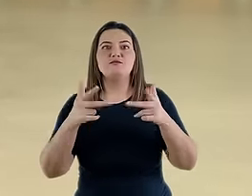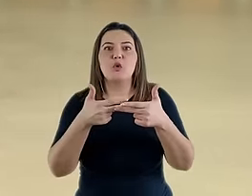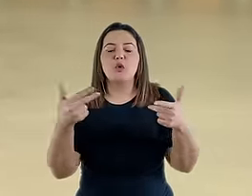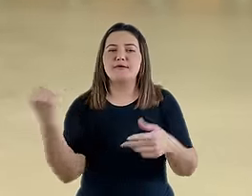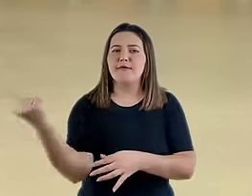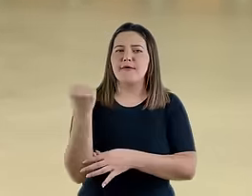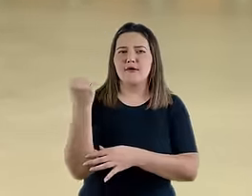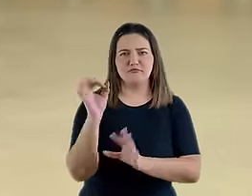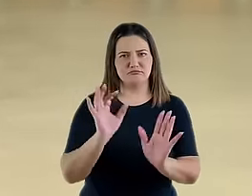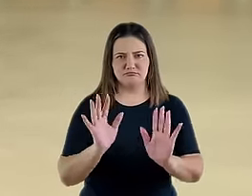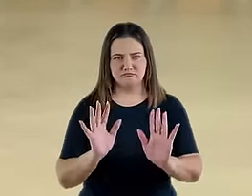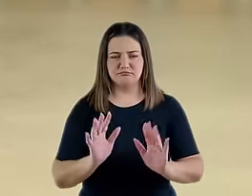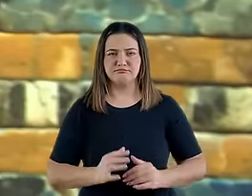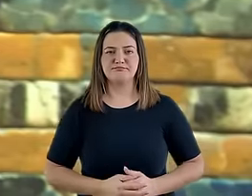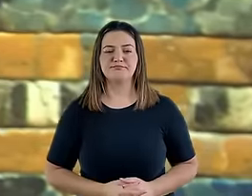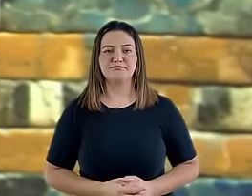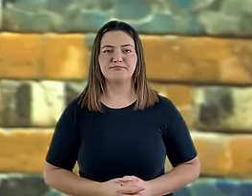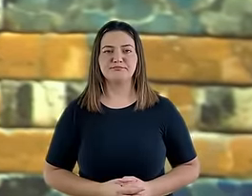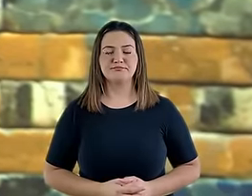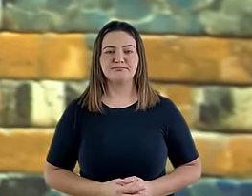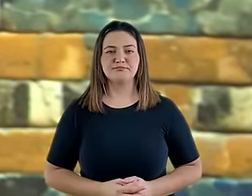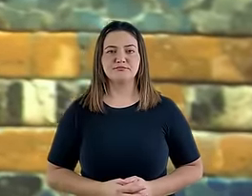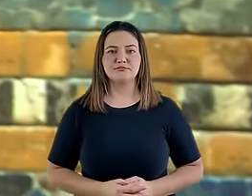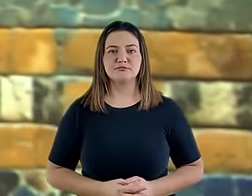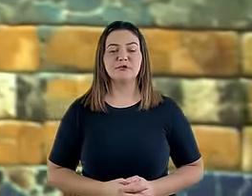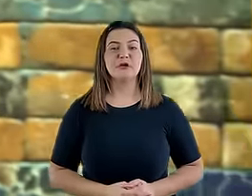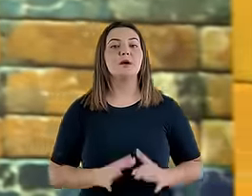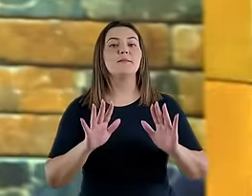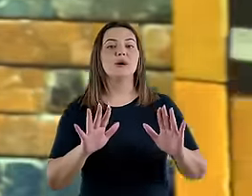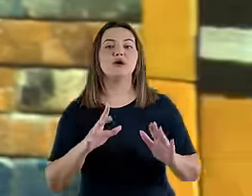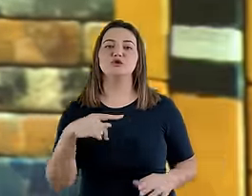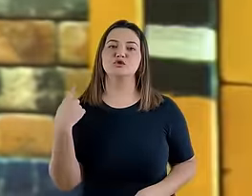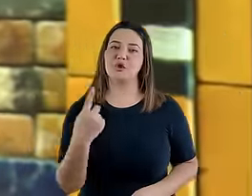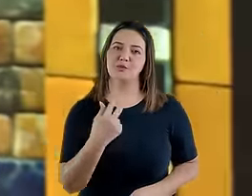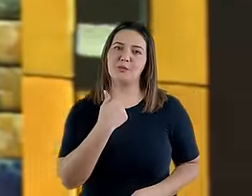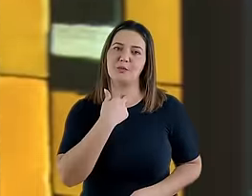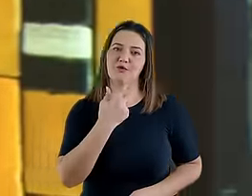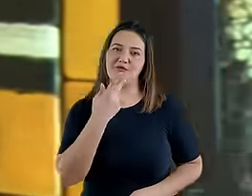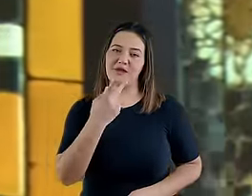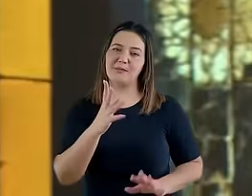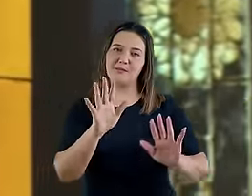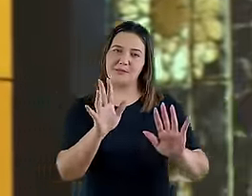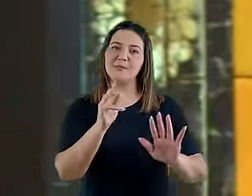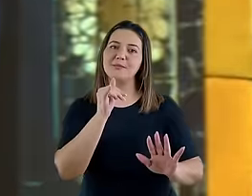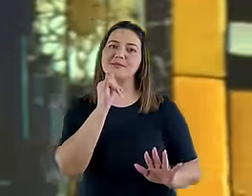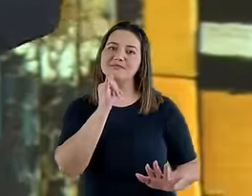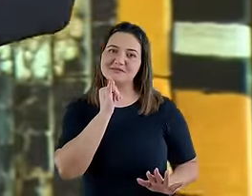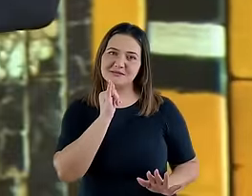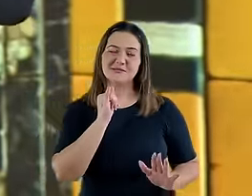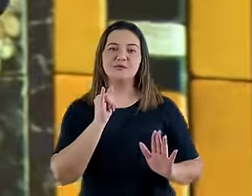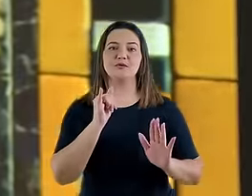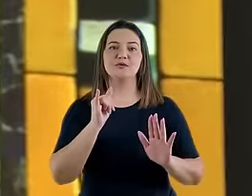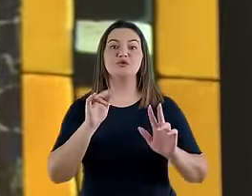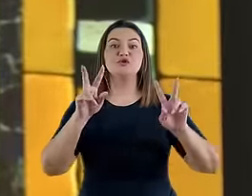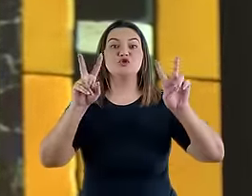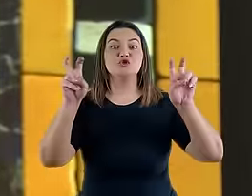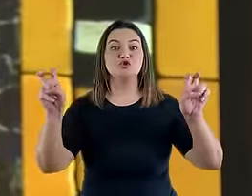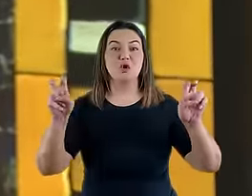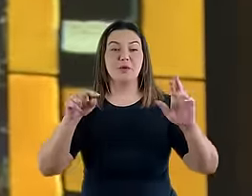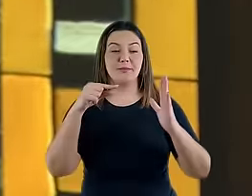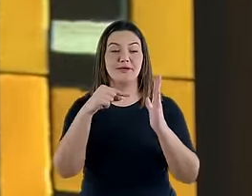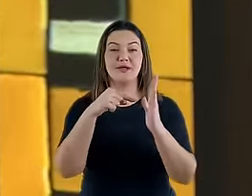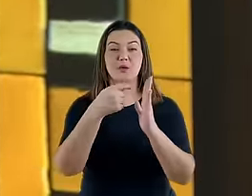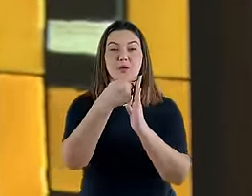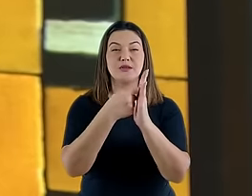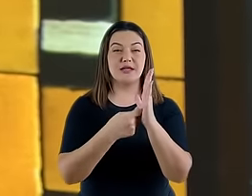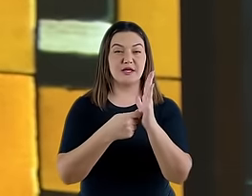grave, muito profundo. No entanto, nós não podemos dizer a mesma coisa com relação à parte mais